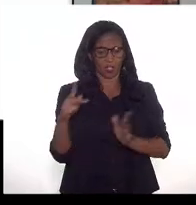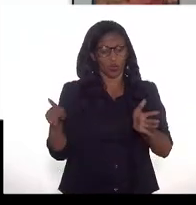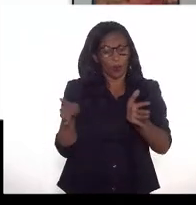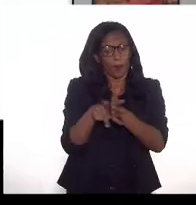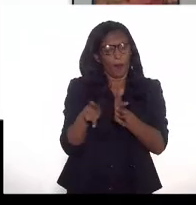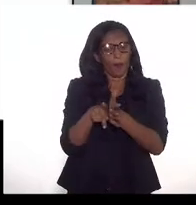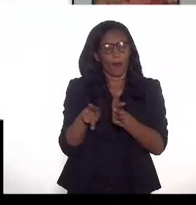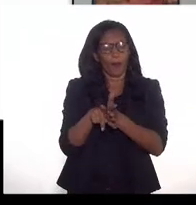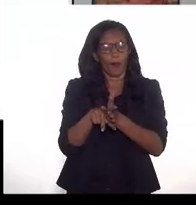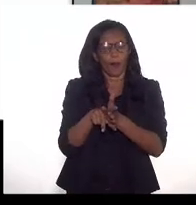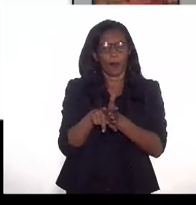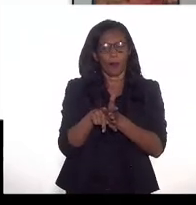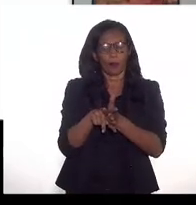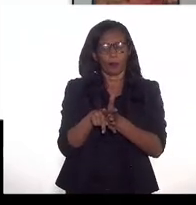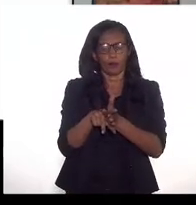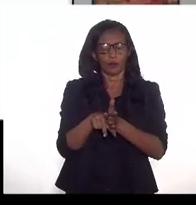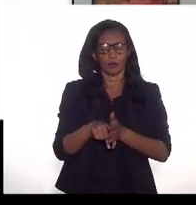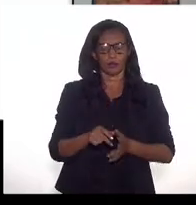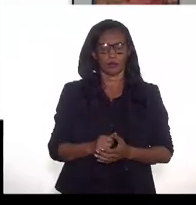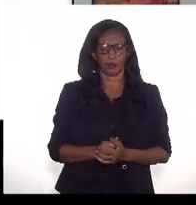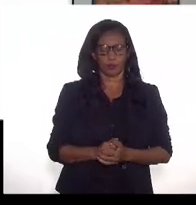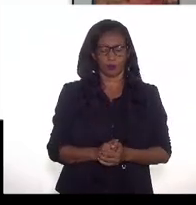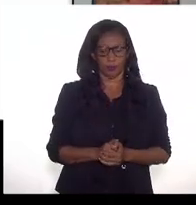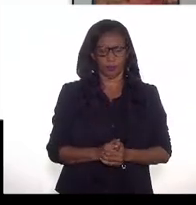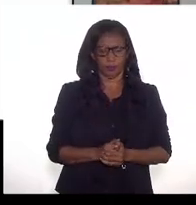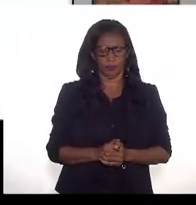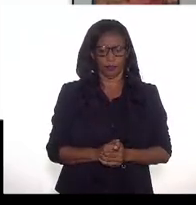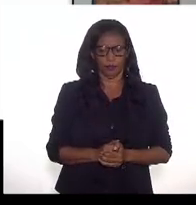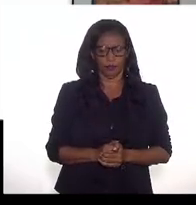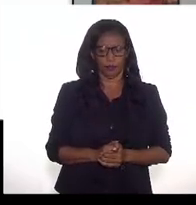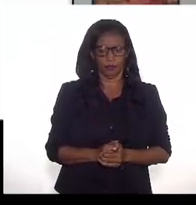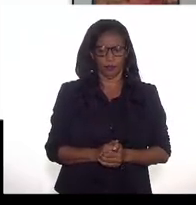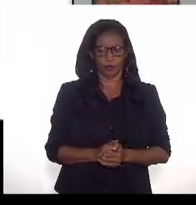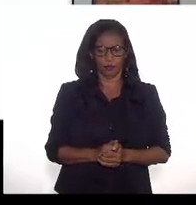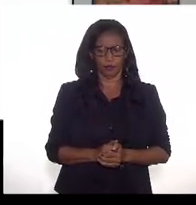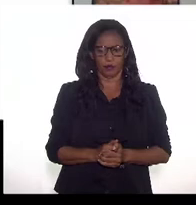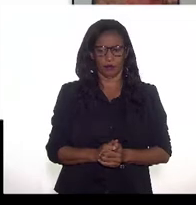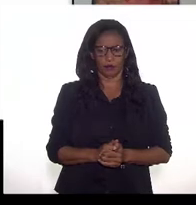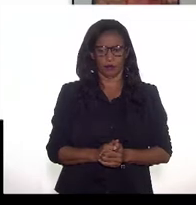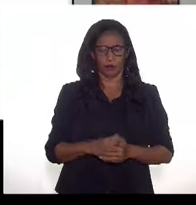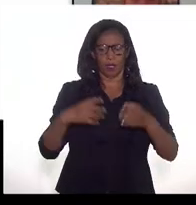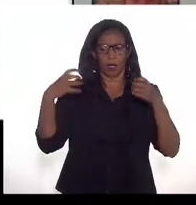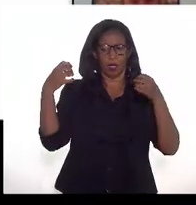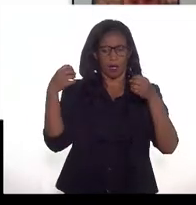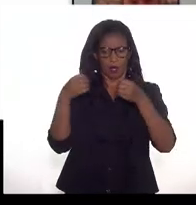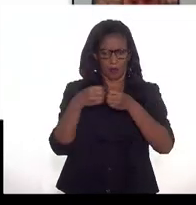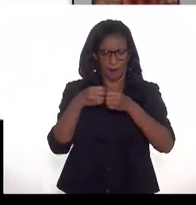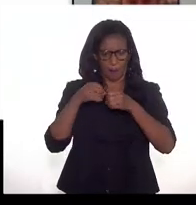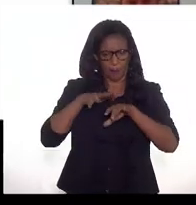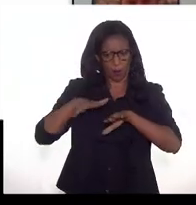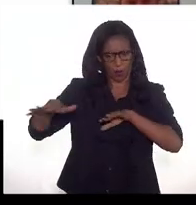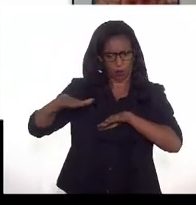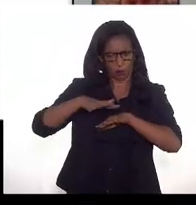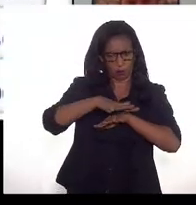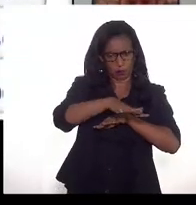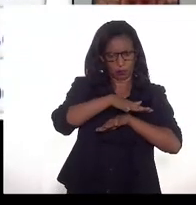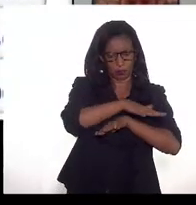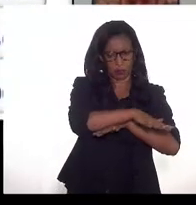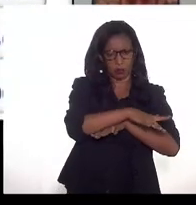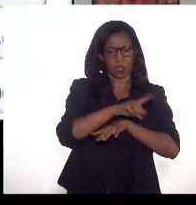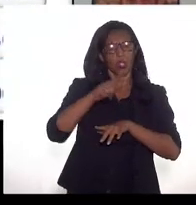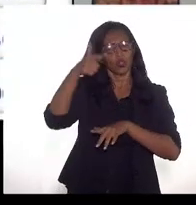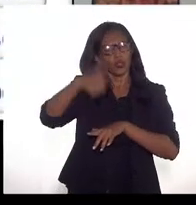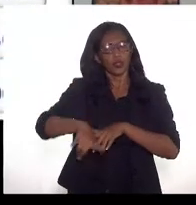Sapioá e Tupi. Aí, novamente, um